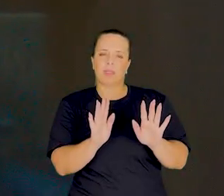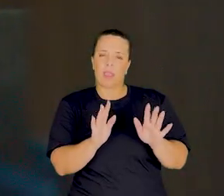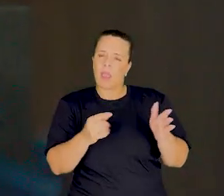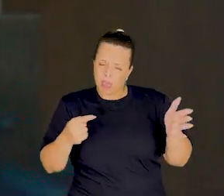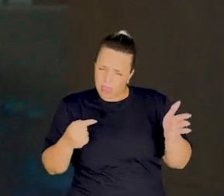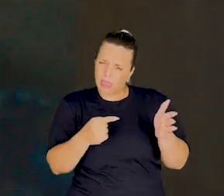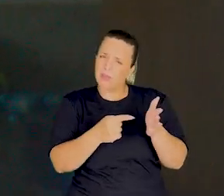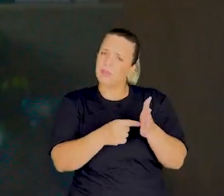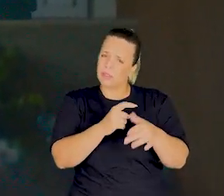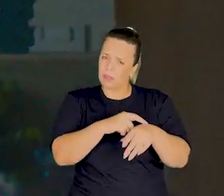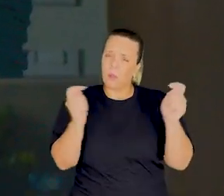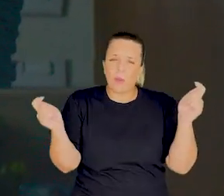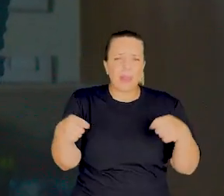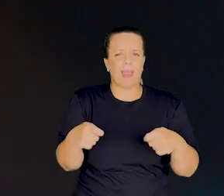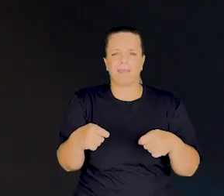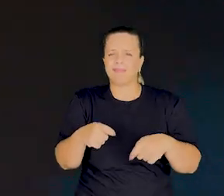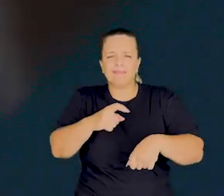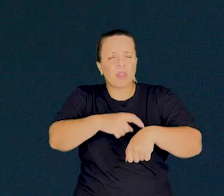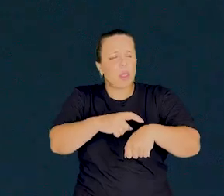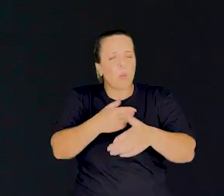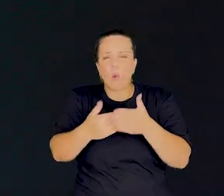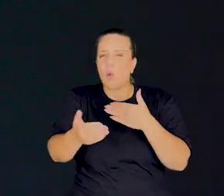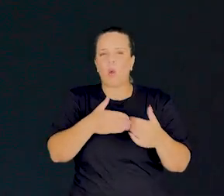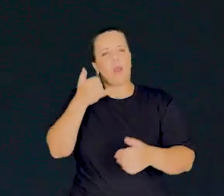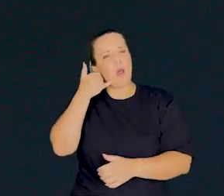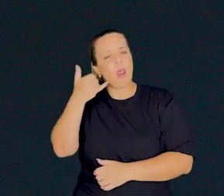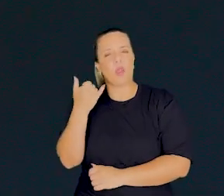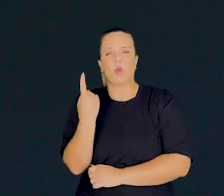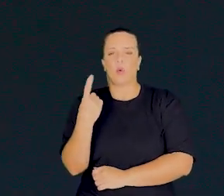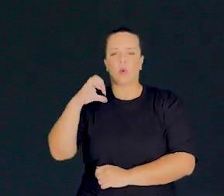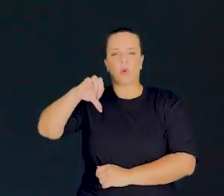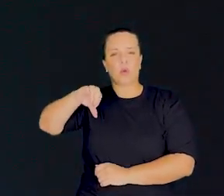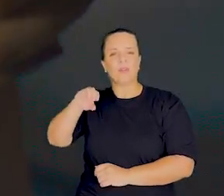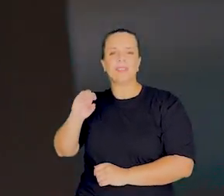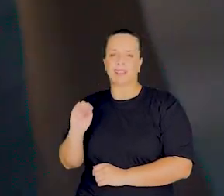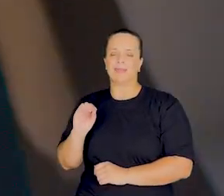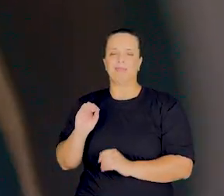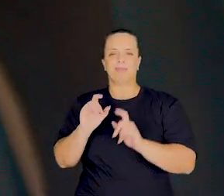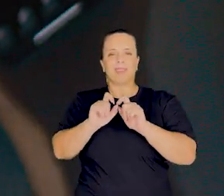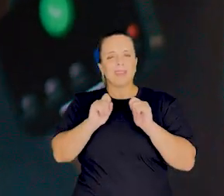Denuncie enquanto é tempo. A qualquer tempo. Ligue 190.